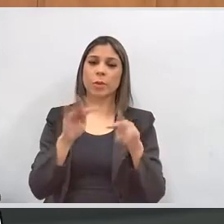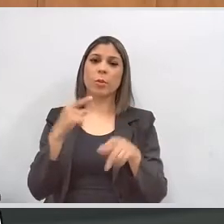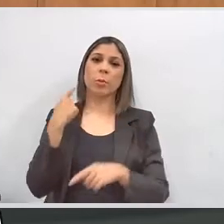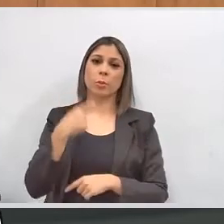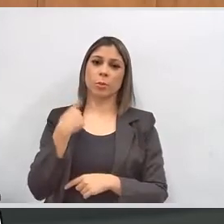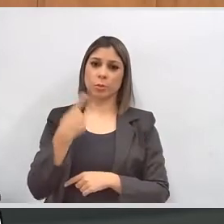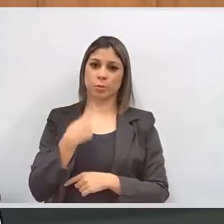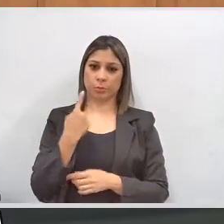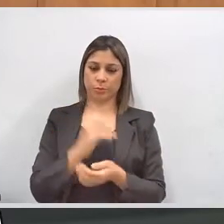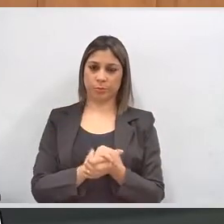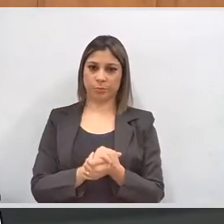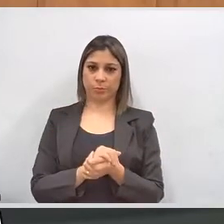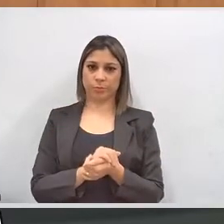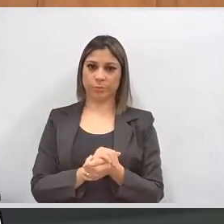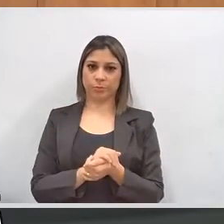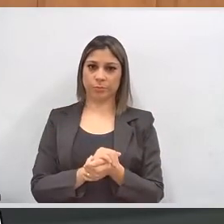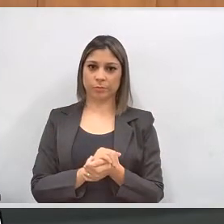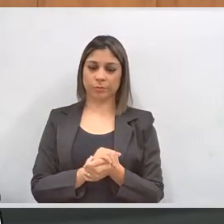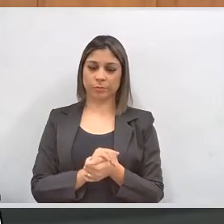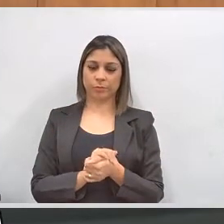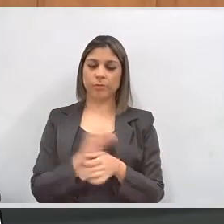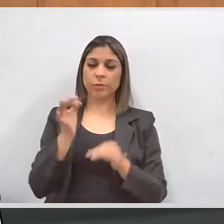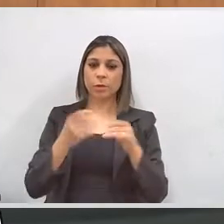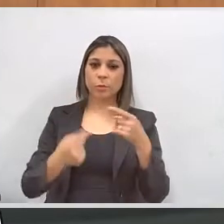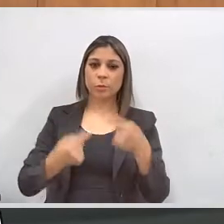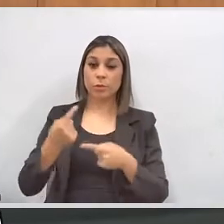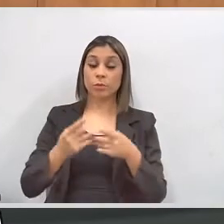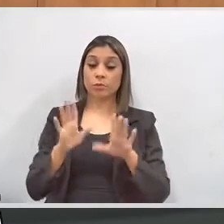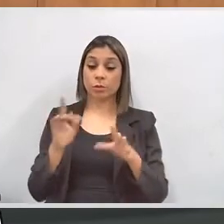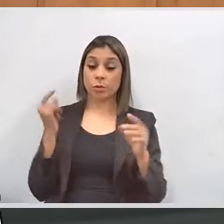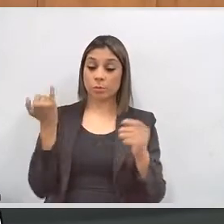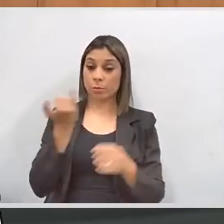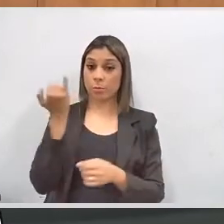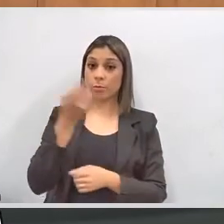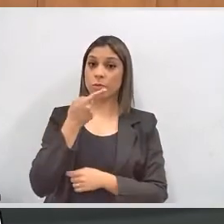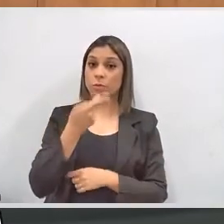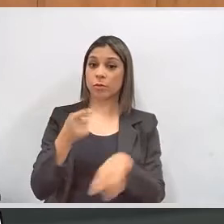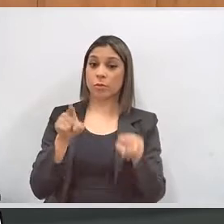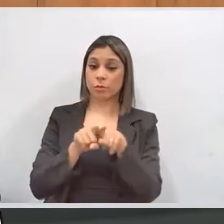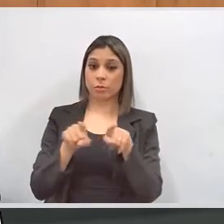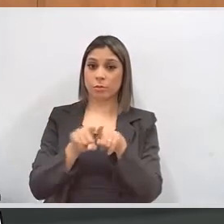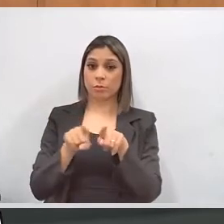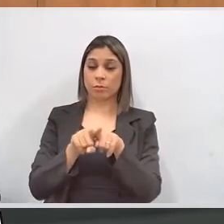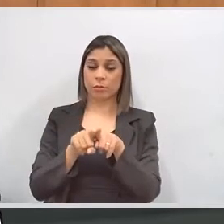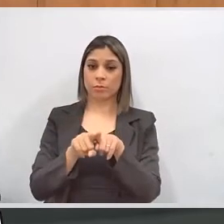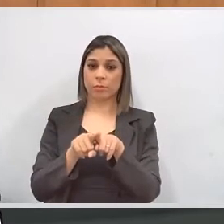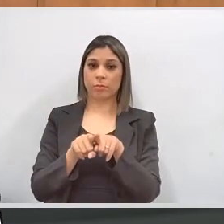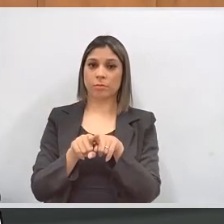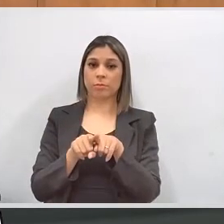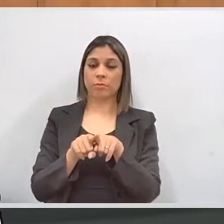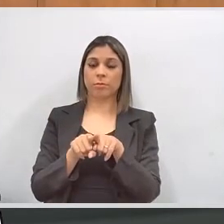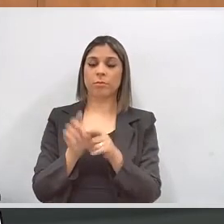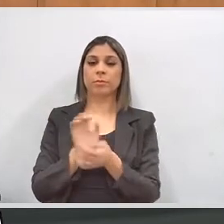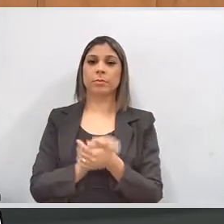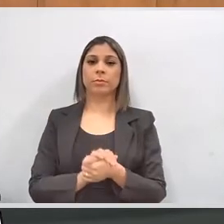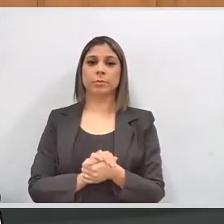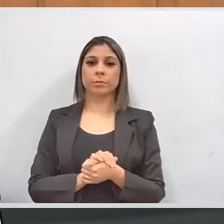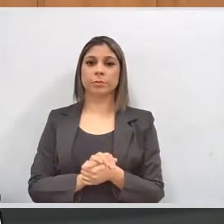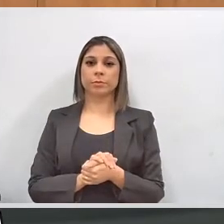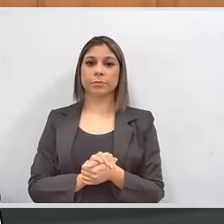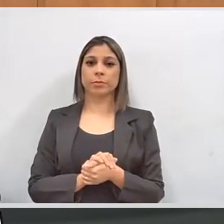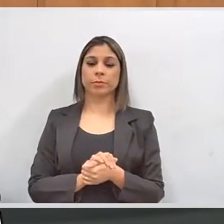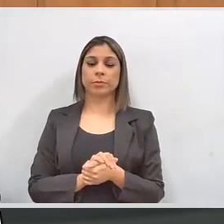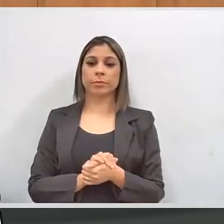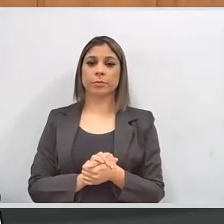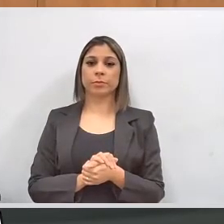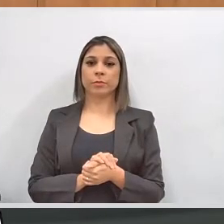desses interessados. E, neste sentido, é importante frisar que é neste aspecto, mas não apenas neste,